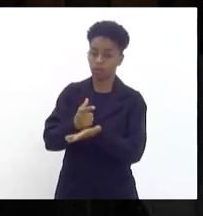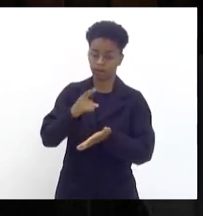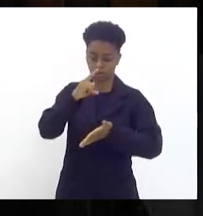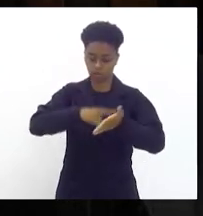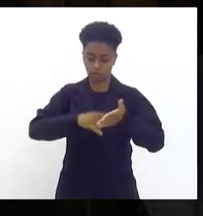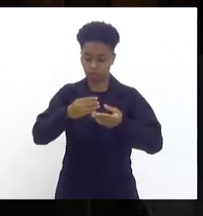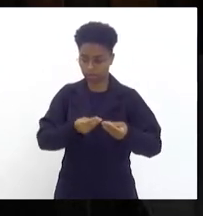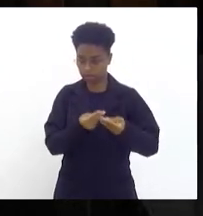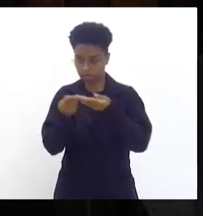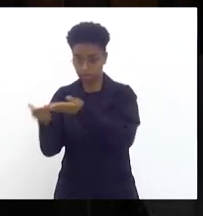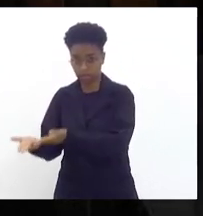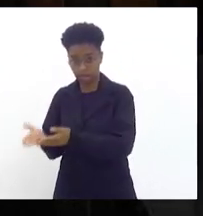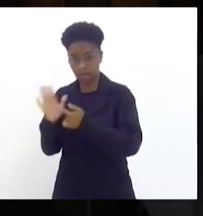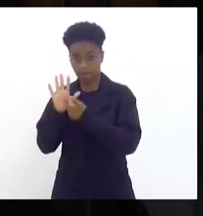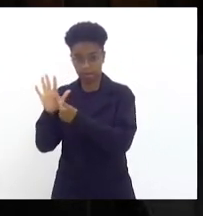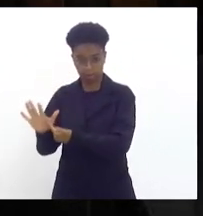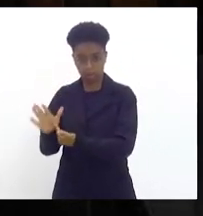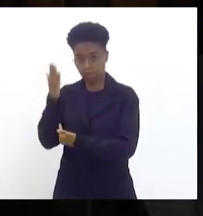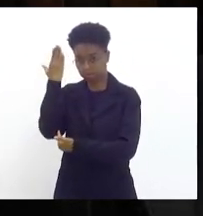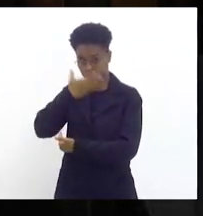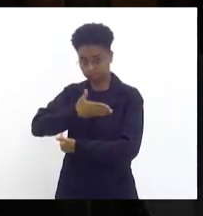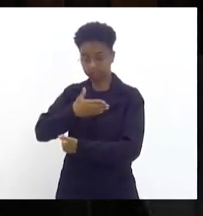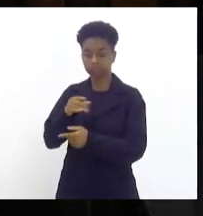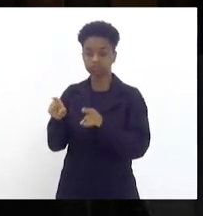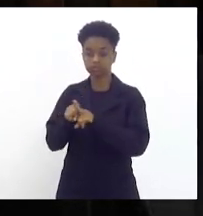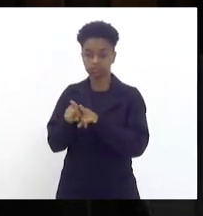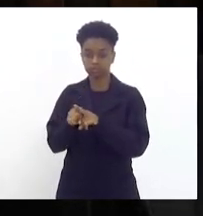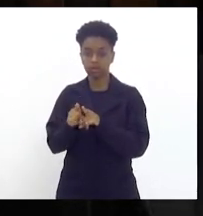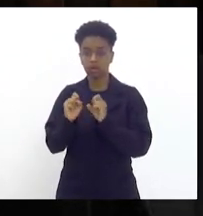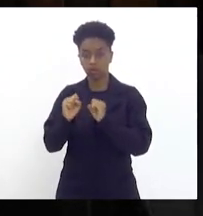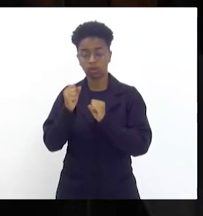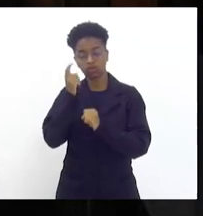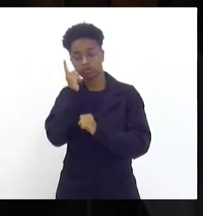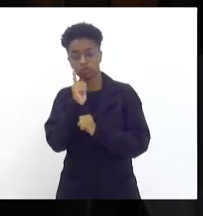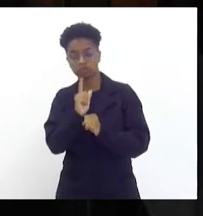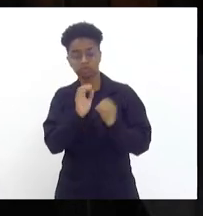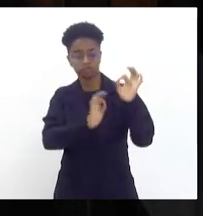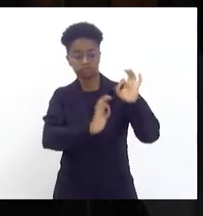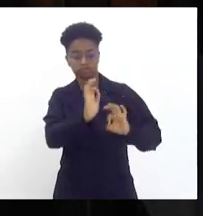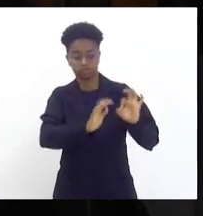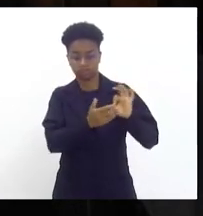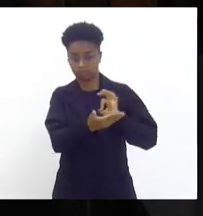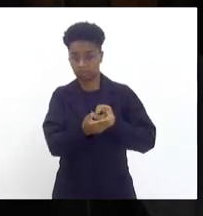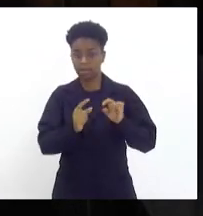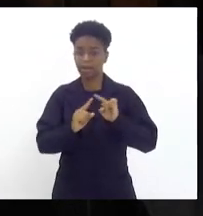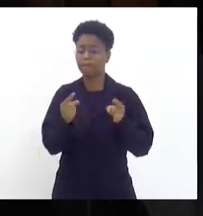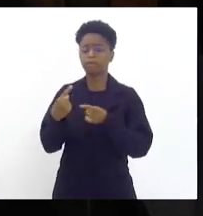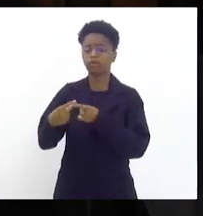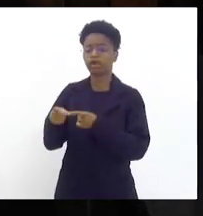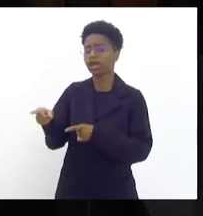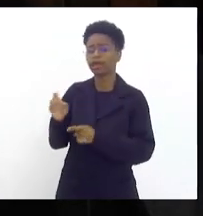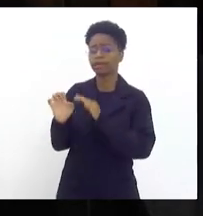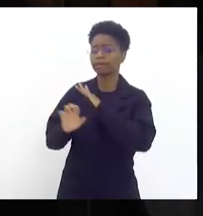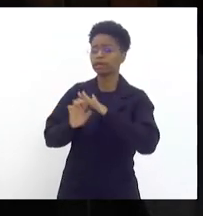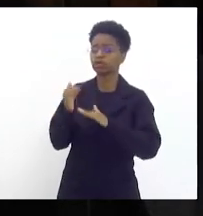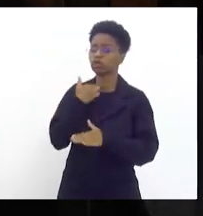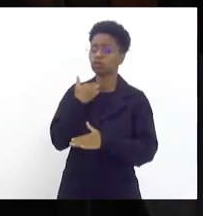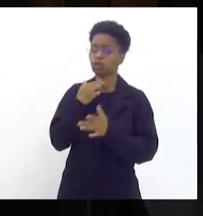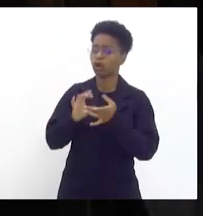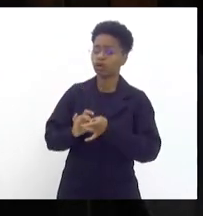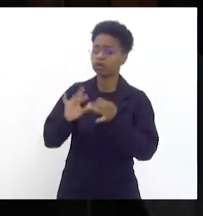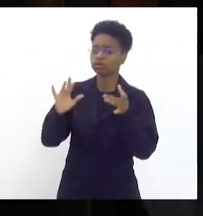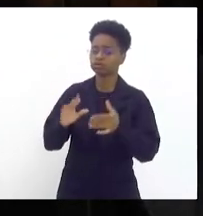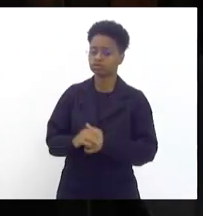entrega o SAI faz o serviço instalando o hidrômetro e por que não a concessionária não pode abrir a sua